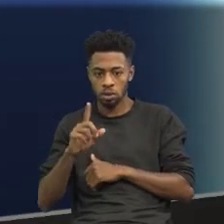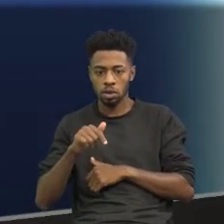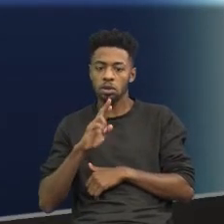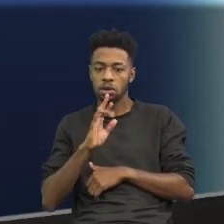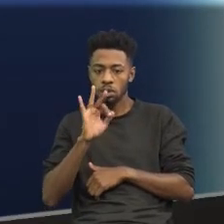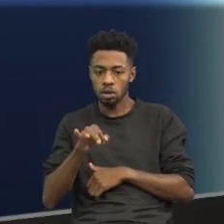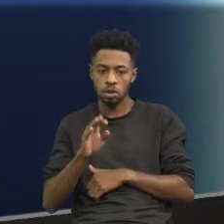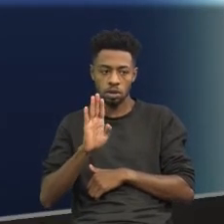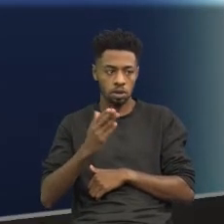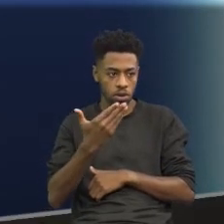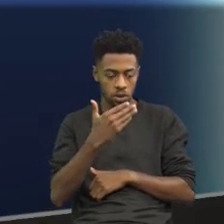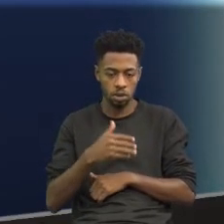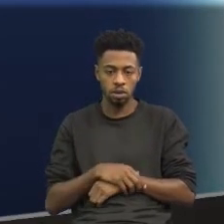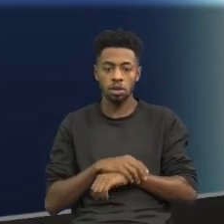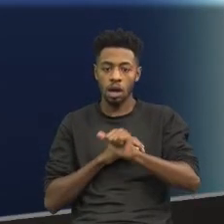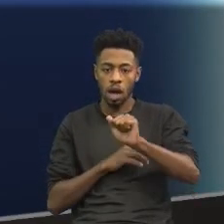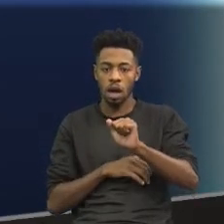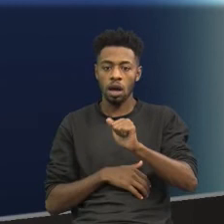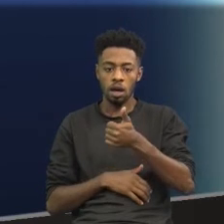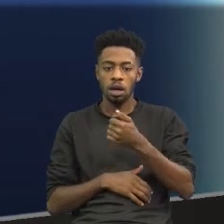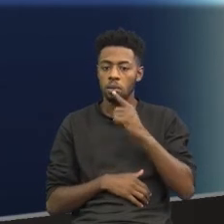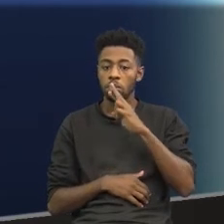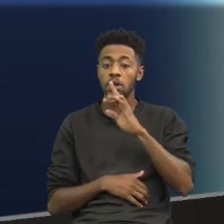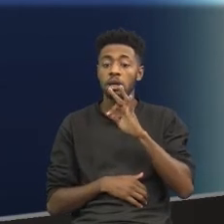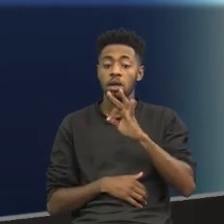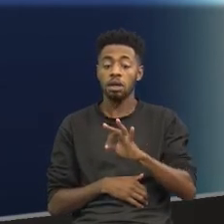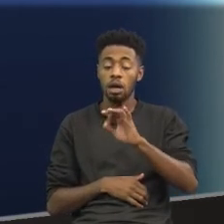a resposta é letra A, de amor.